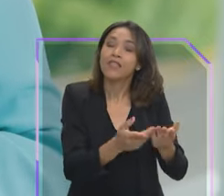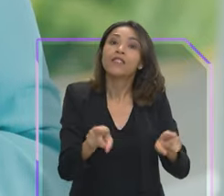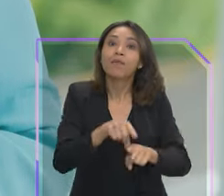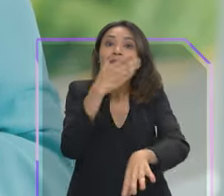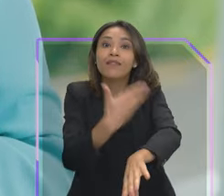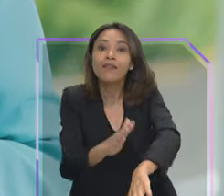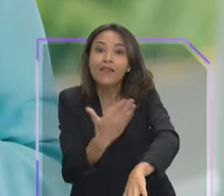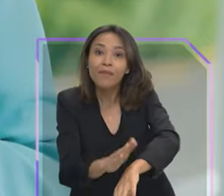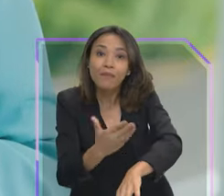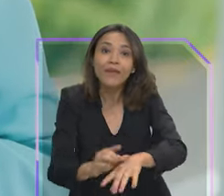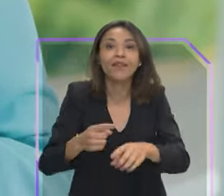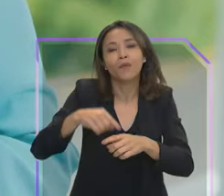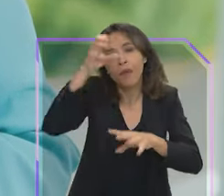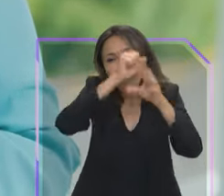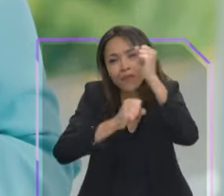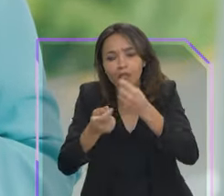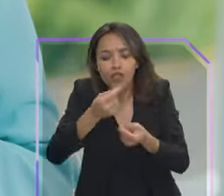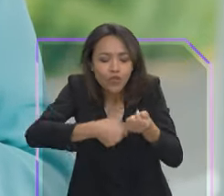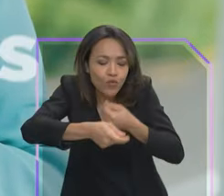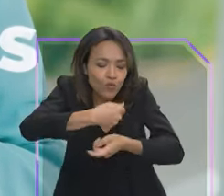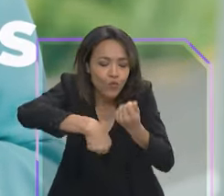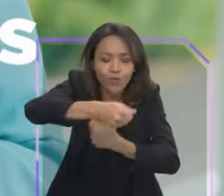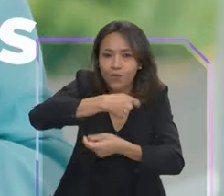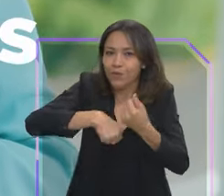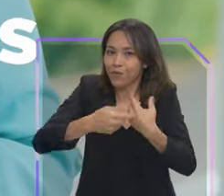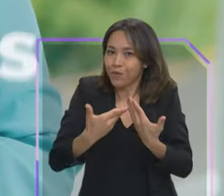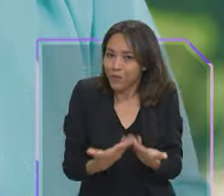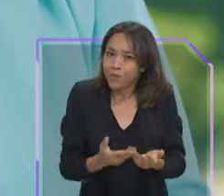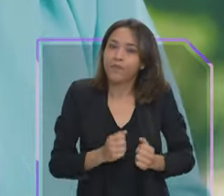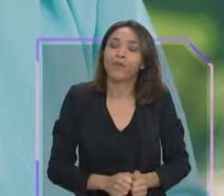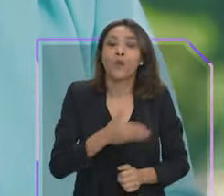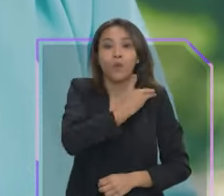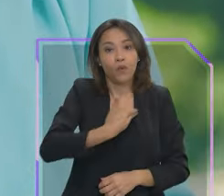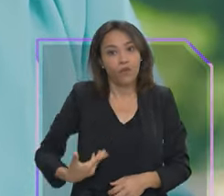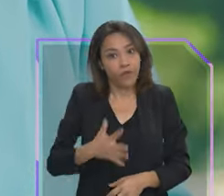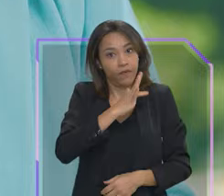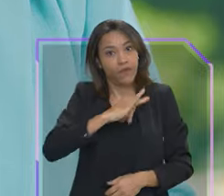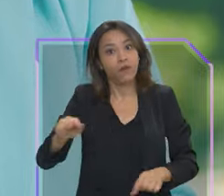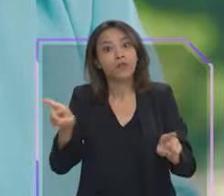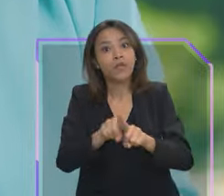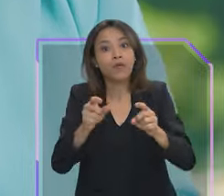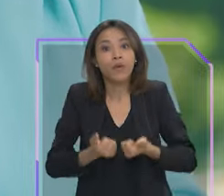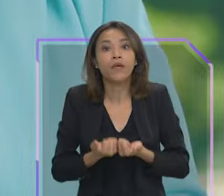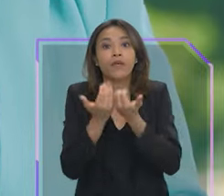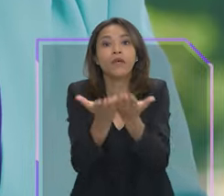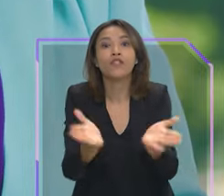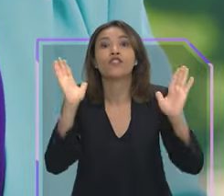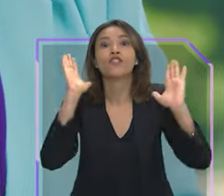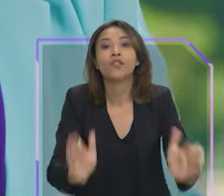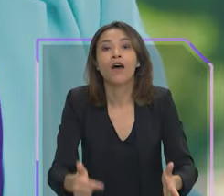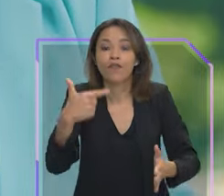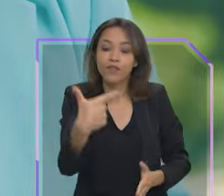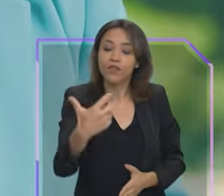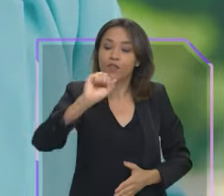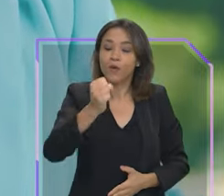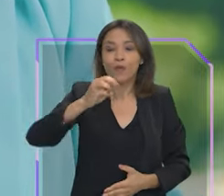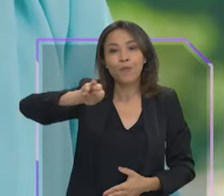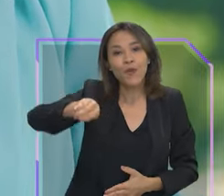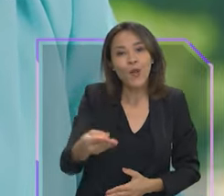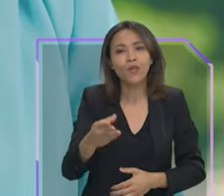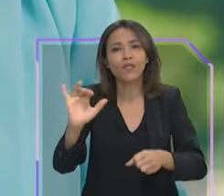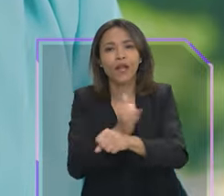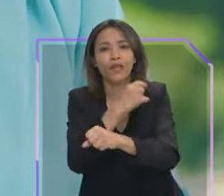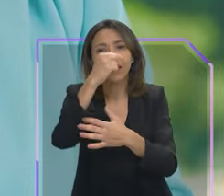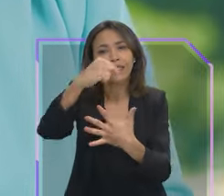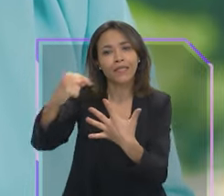capacitação e educação financeira e gestão de negócios. O governo federal também destinou 28 milhões de reais